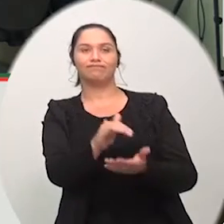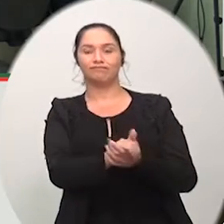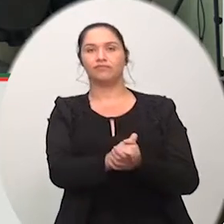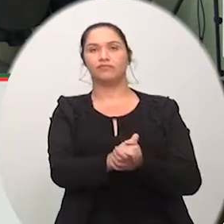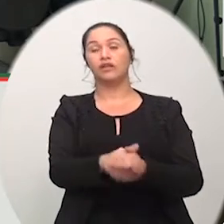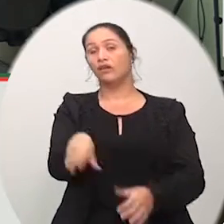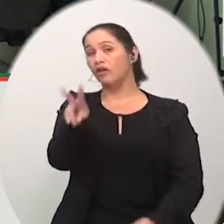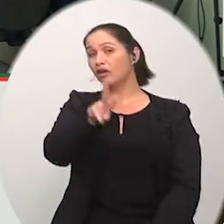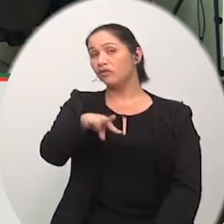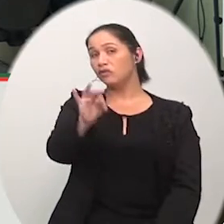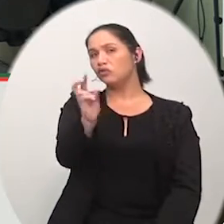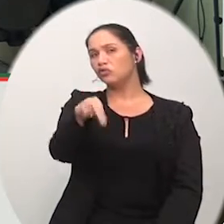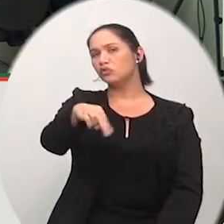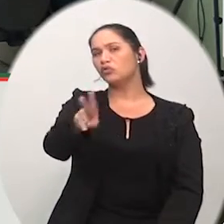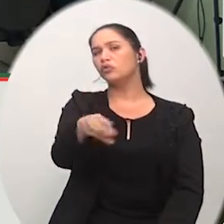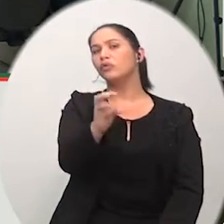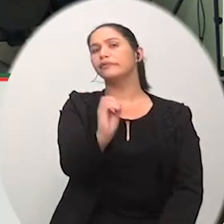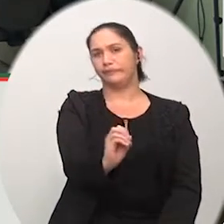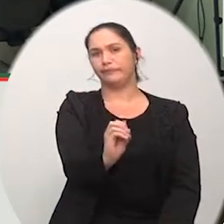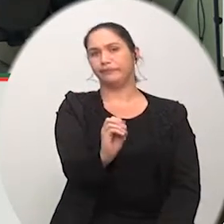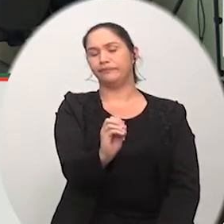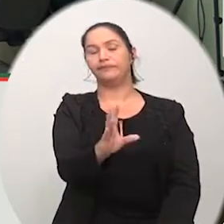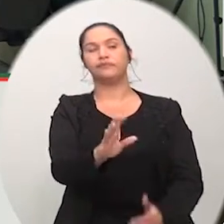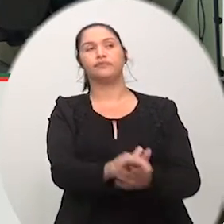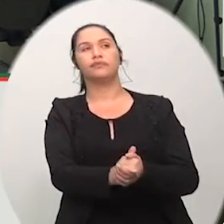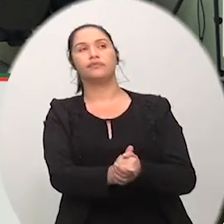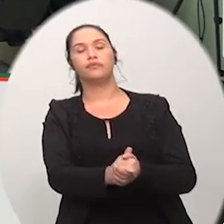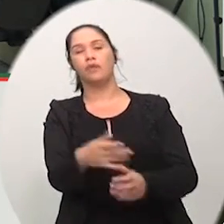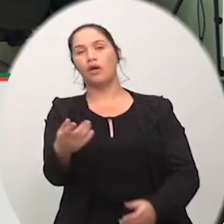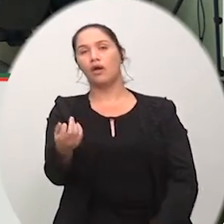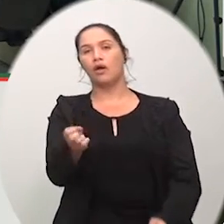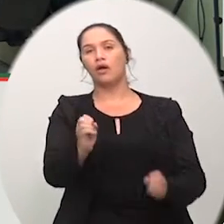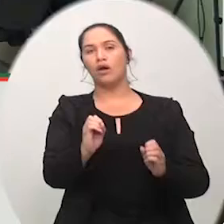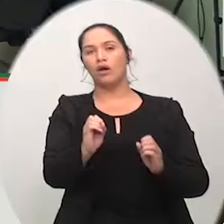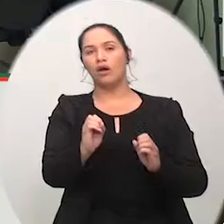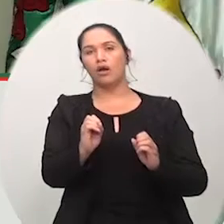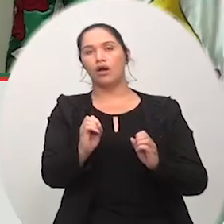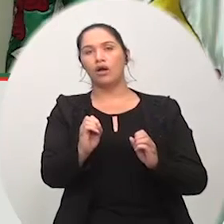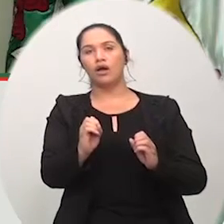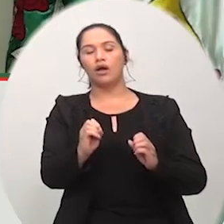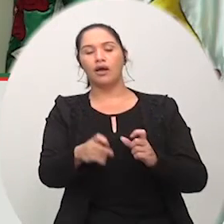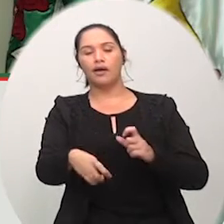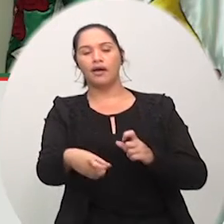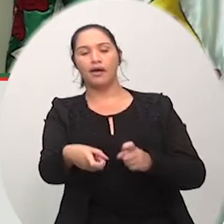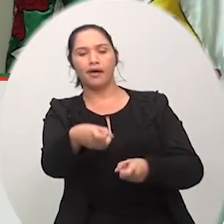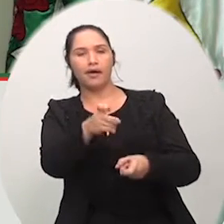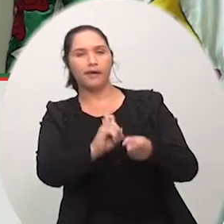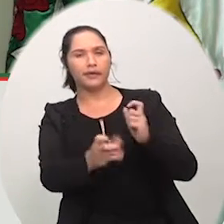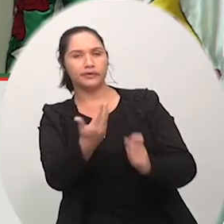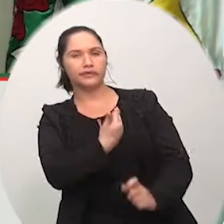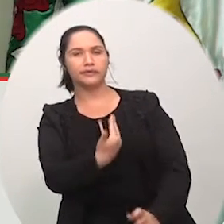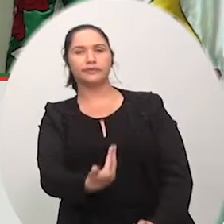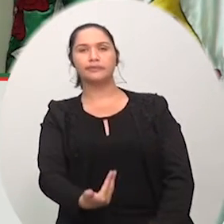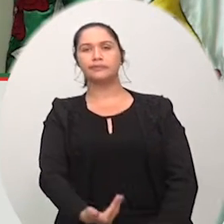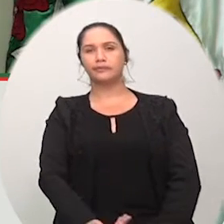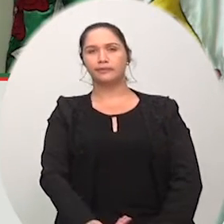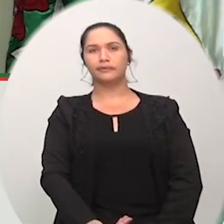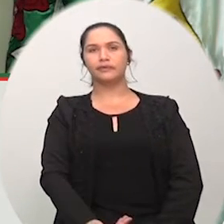Vereador Toninho, nós estamos caminhando por um caminho estranho na gestão pública, que é a terceirização de tudo.